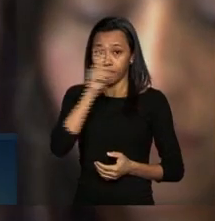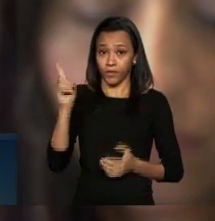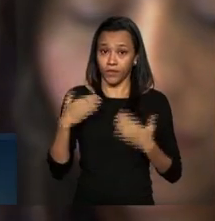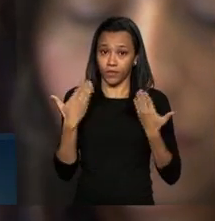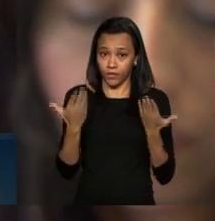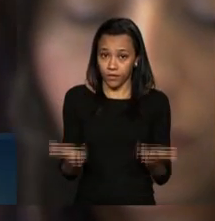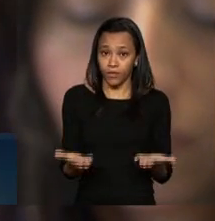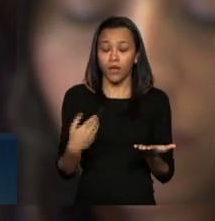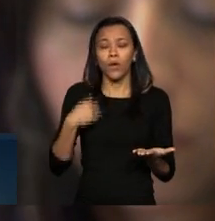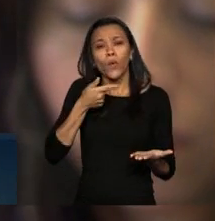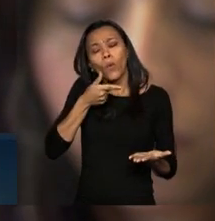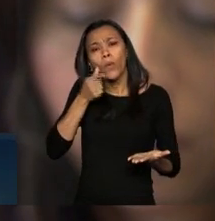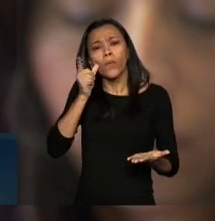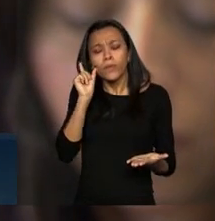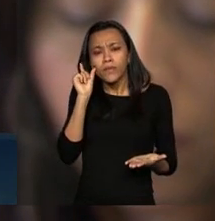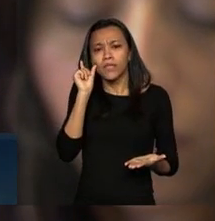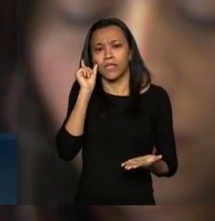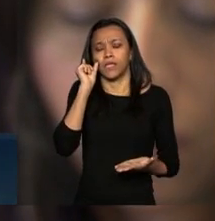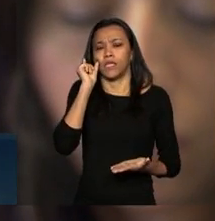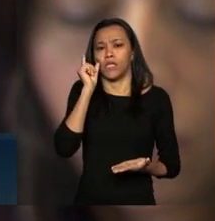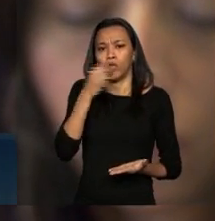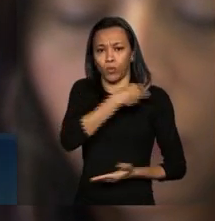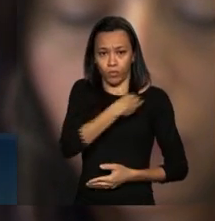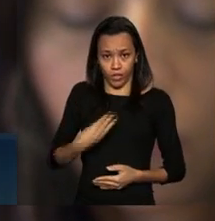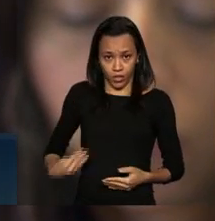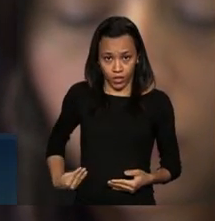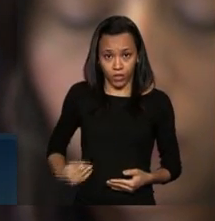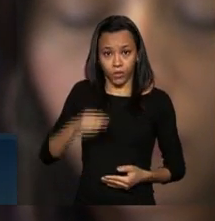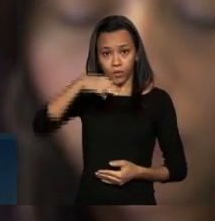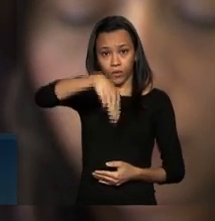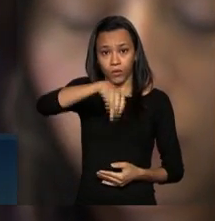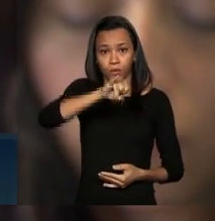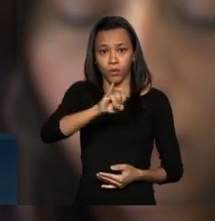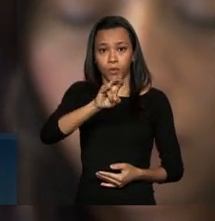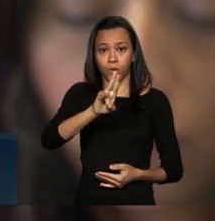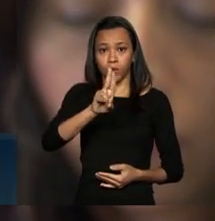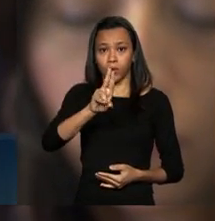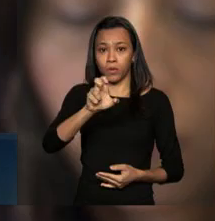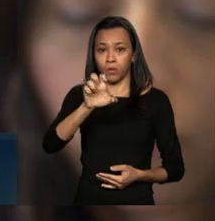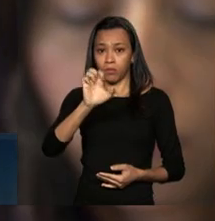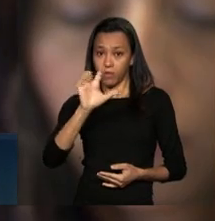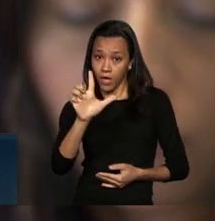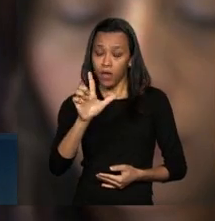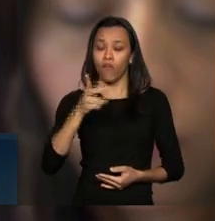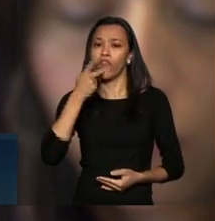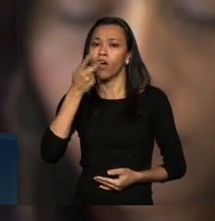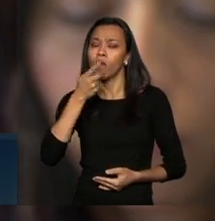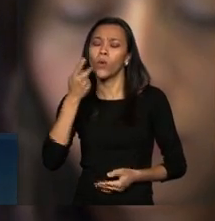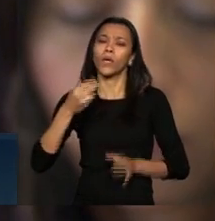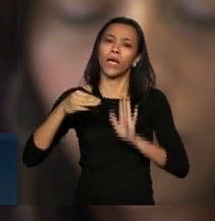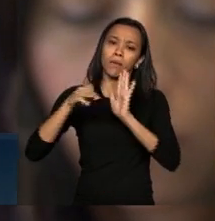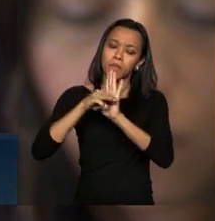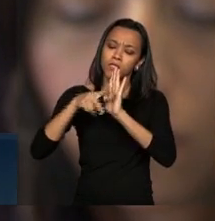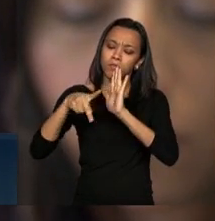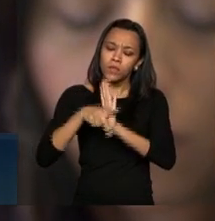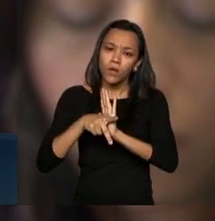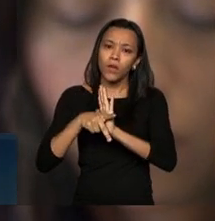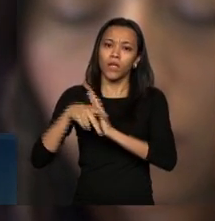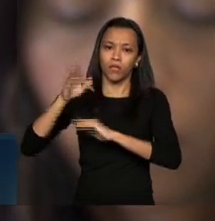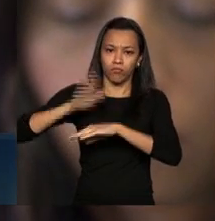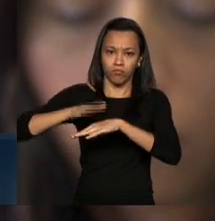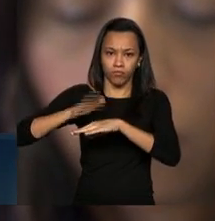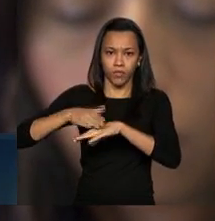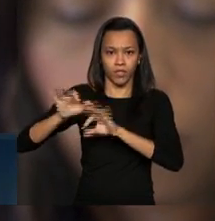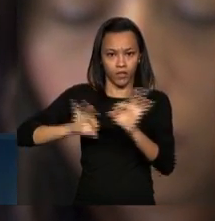ontem o ministro miguel roceto divulgou uma nota dizendo que essa medida provisória que a presidente editou atende a